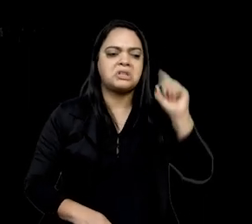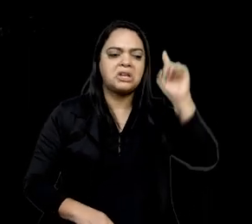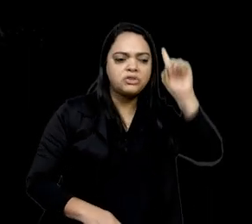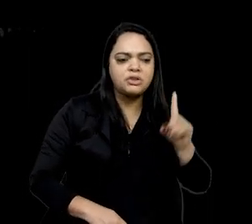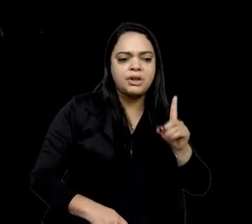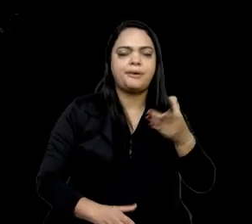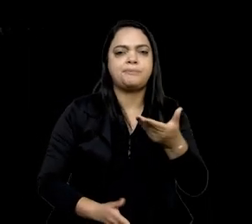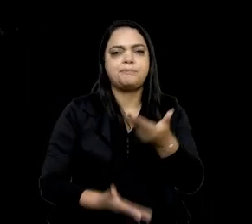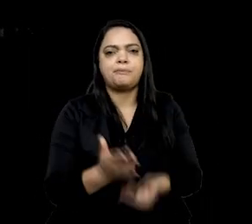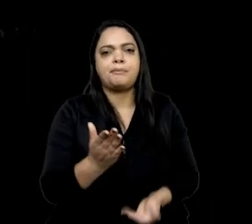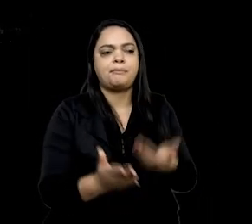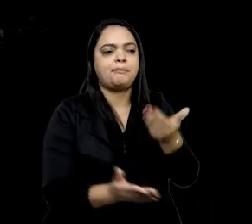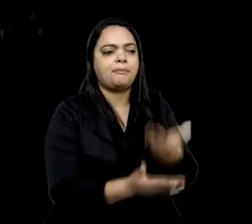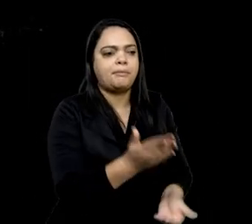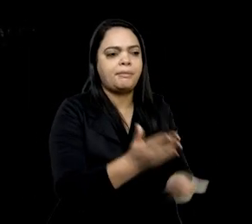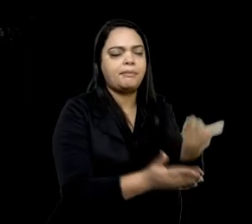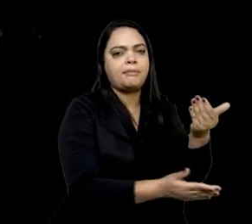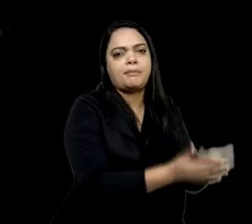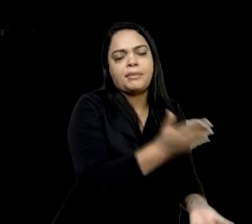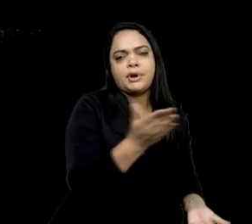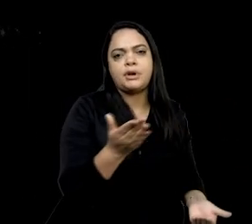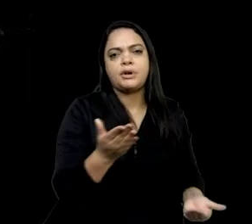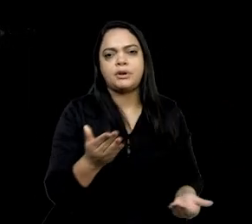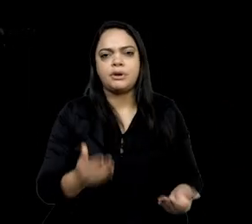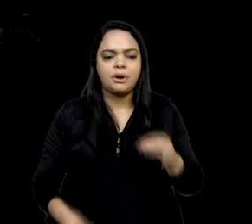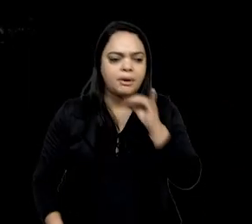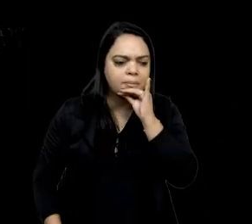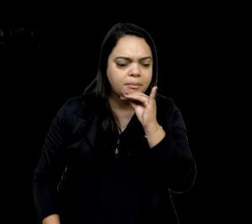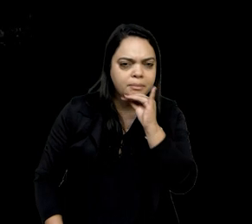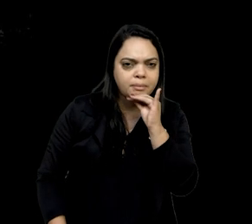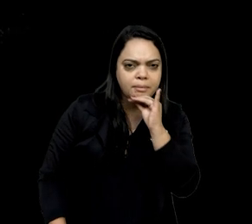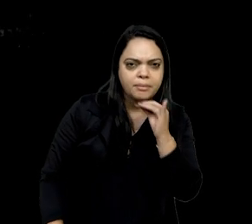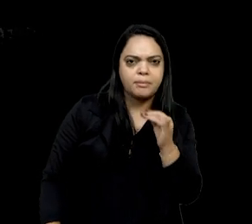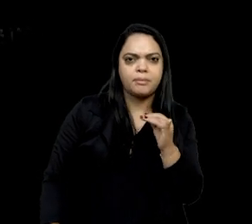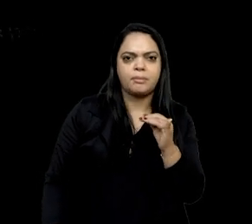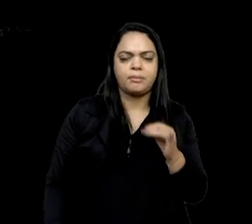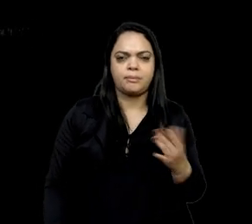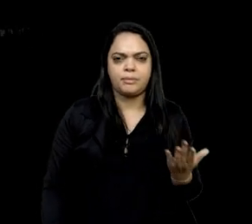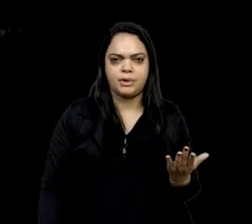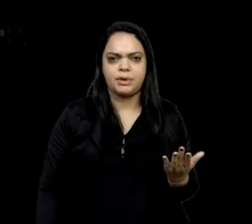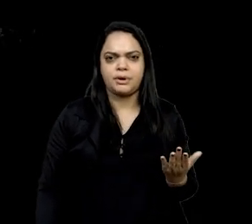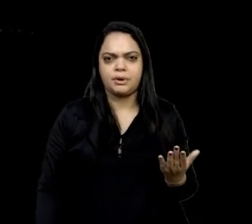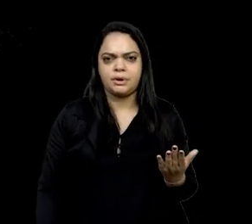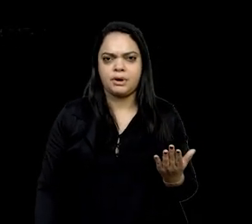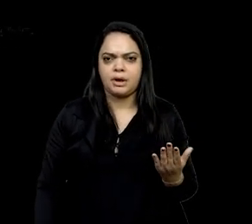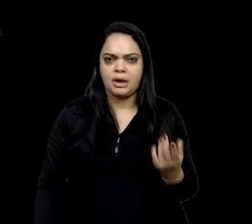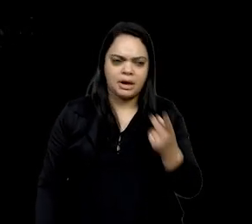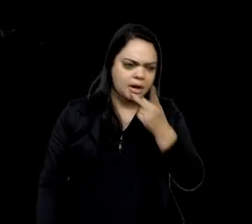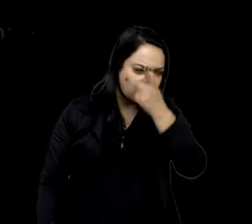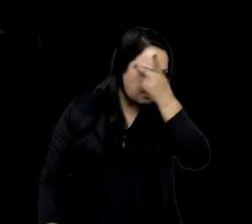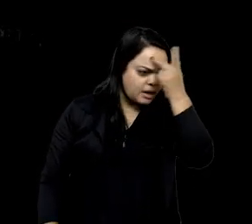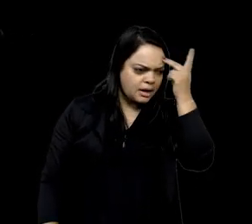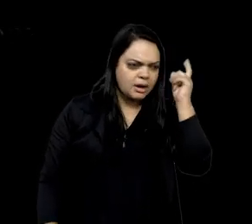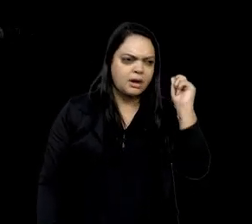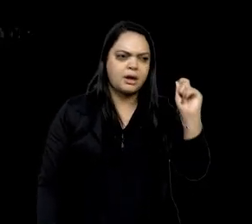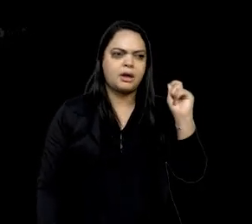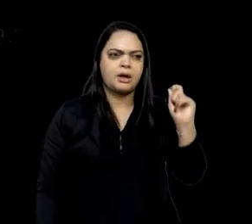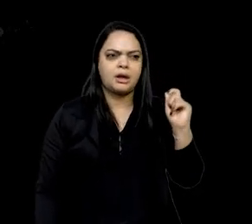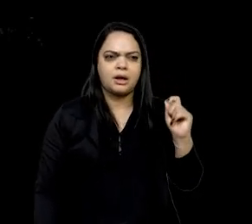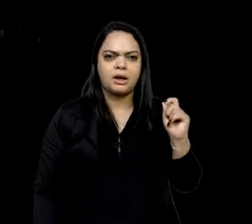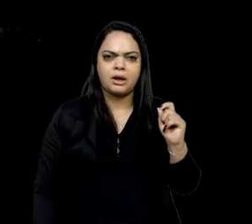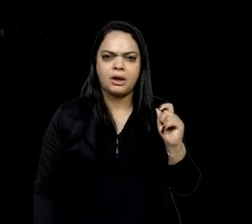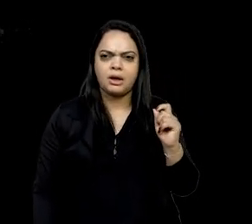indígenas. Então, o fato, por exemplo, das crianças Yanomami e das pessoas Waiwai estarem sendo enterradas